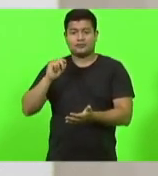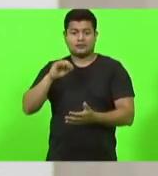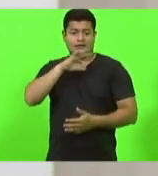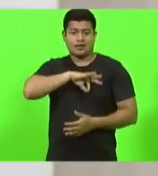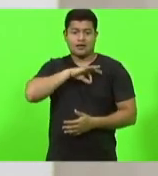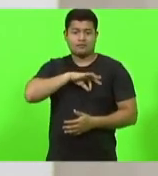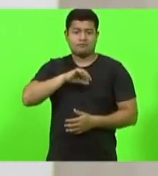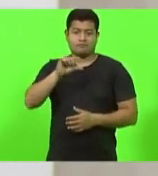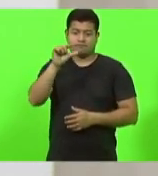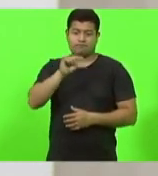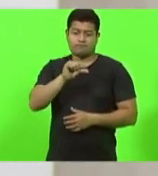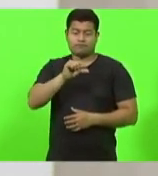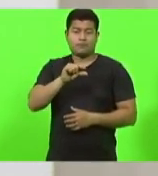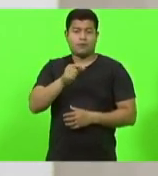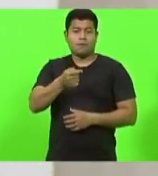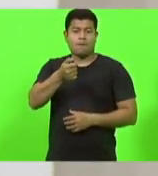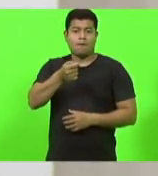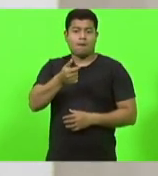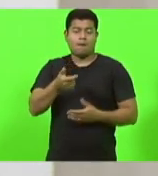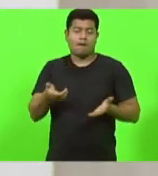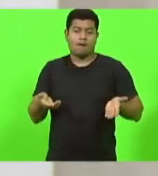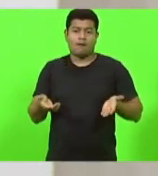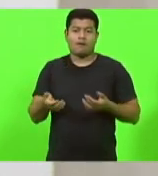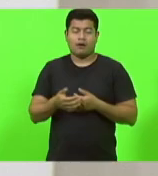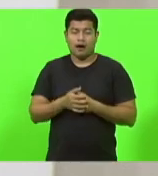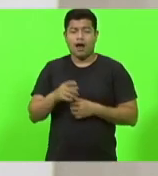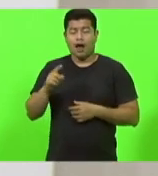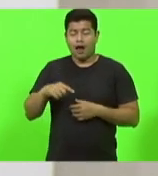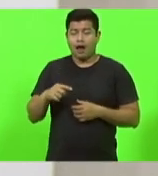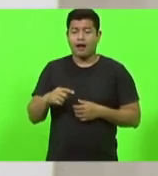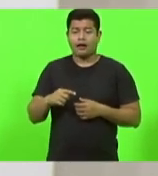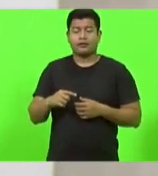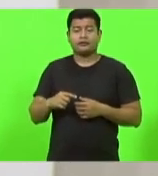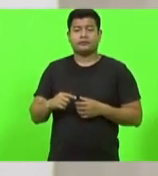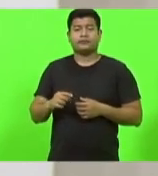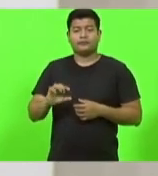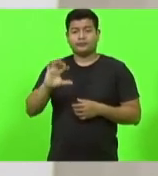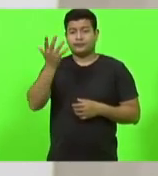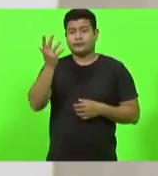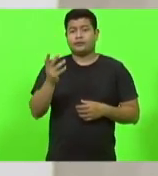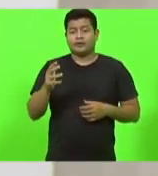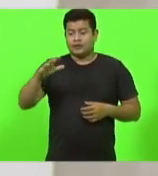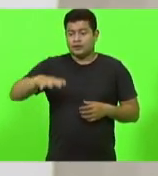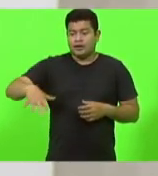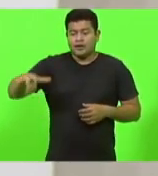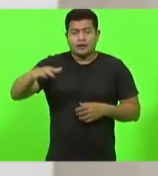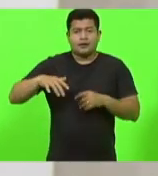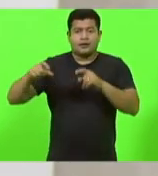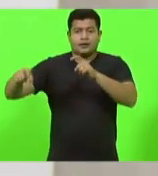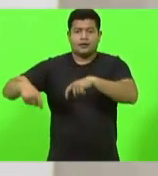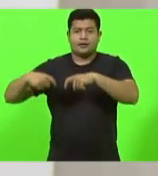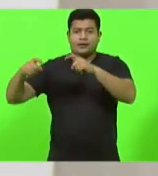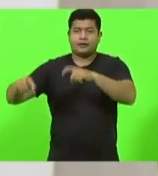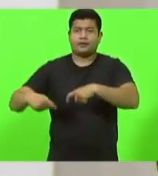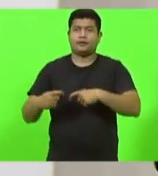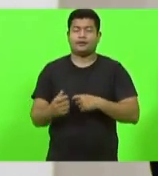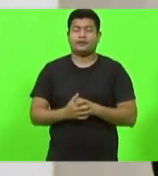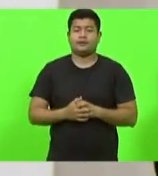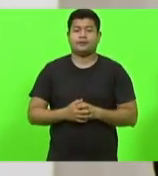Essa é a grande realidade dos nossos agricultores e agricultoras familiares.